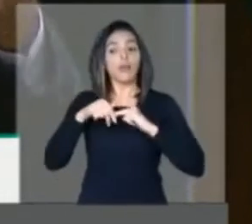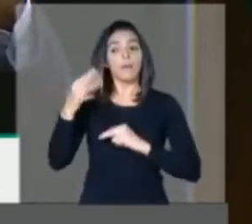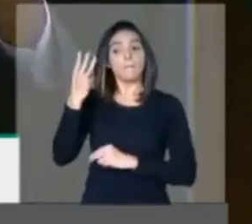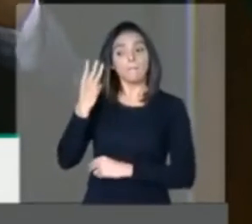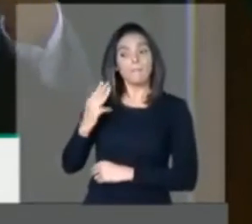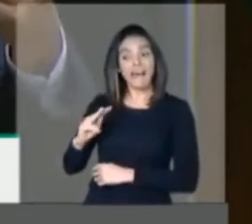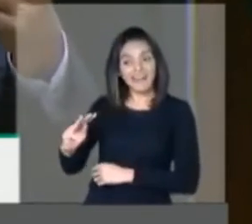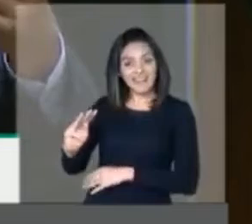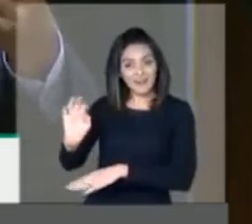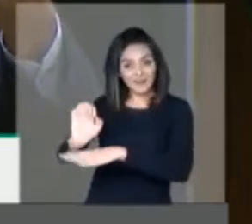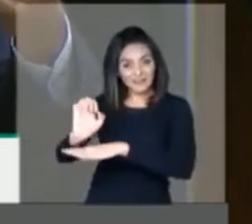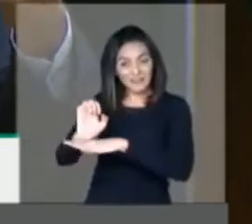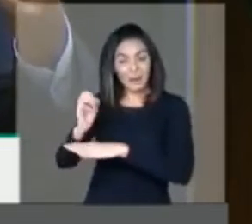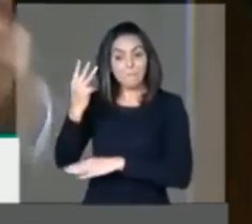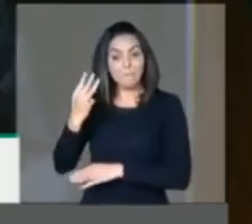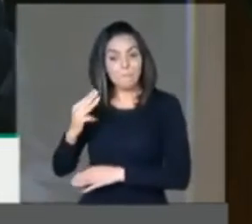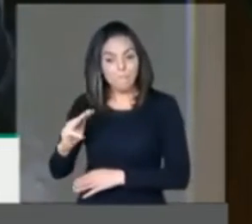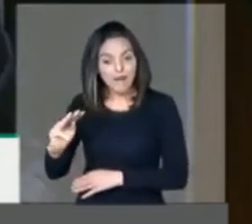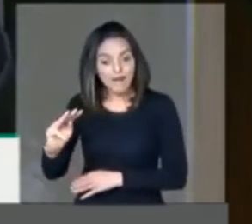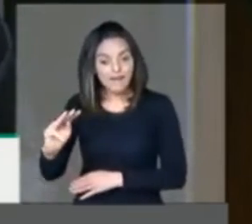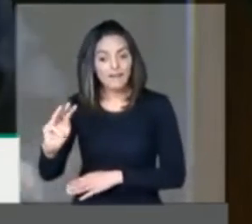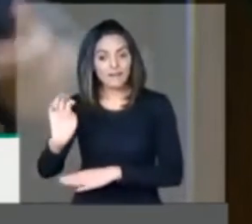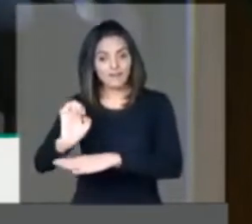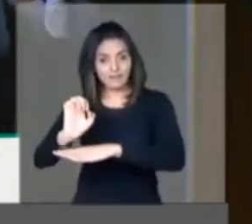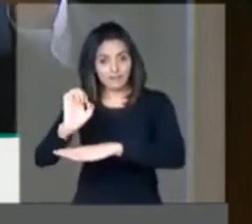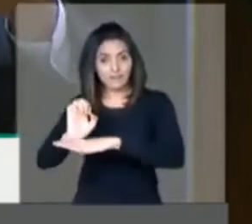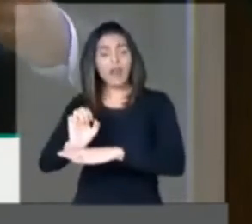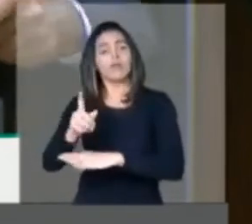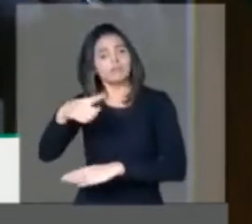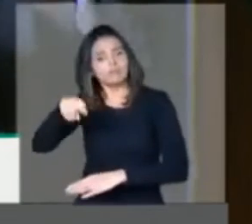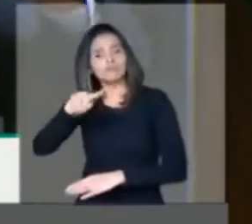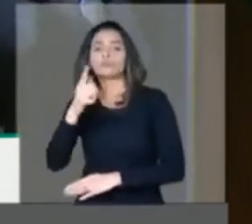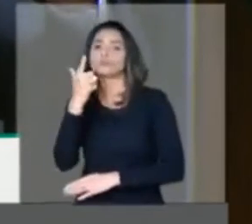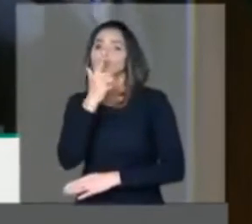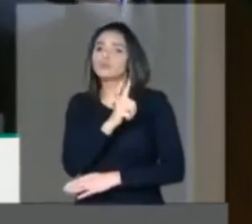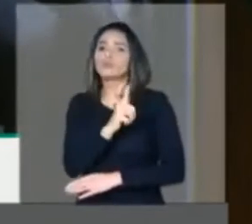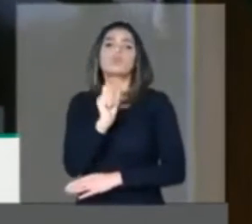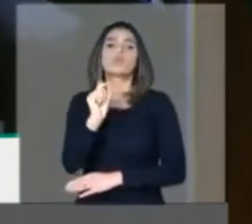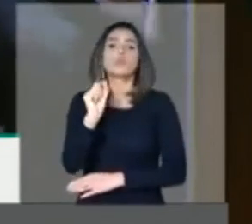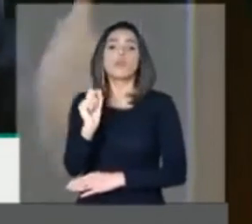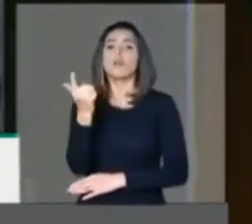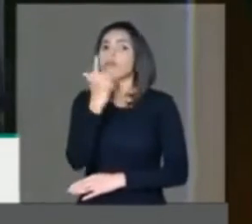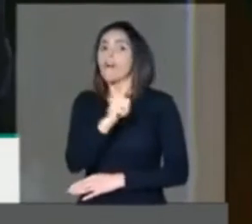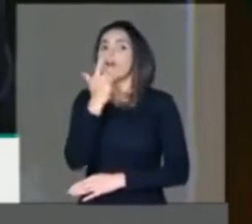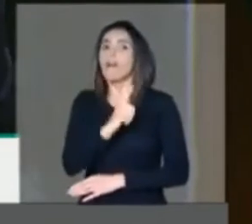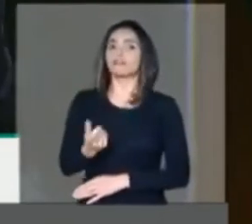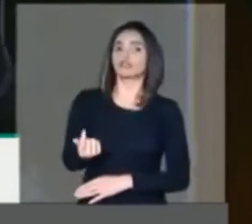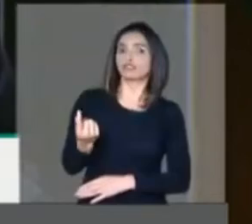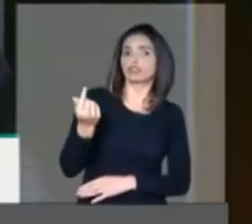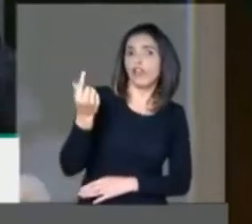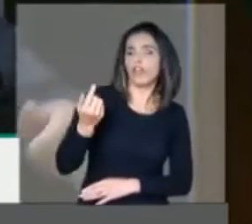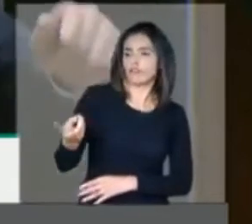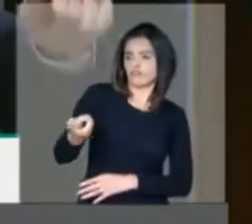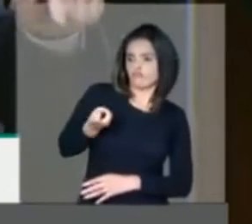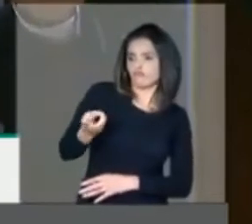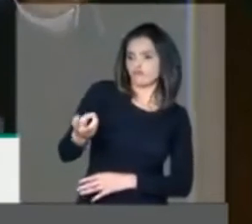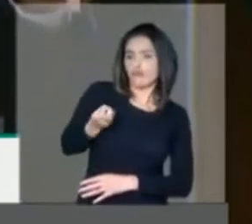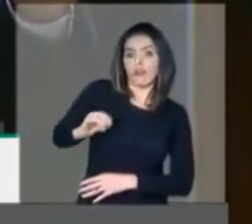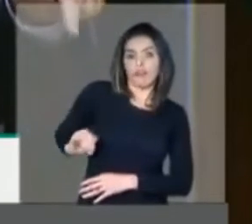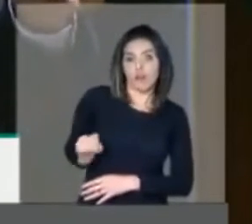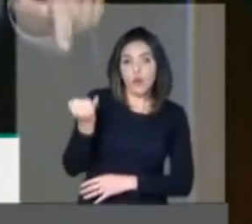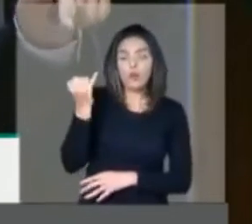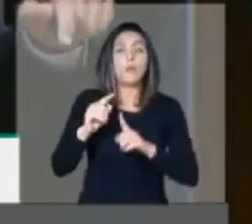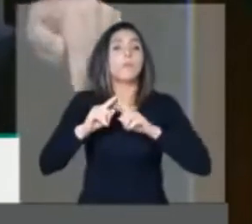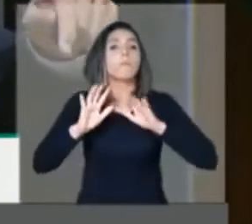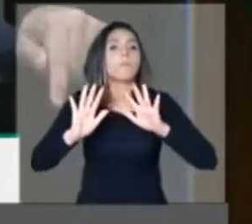o Maranhão, deputados do Maranhão, pudesse realmente ganhar dinheiro. Mas com